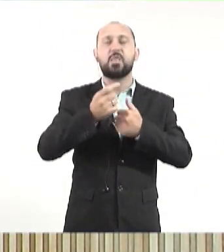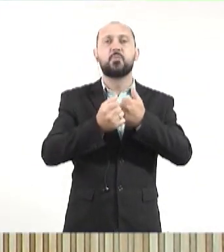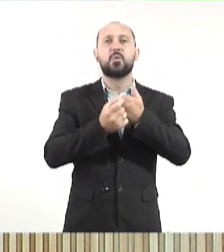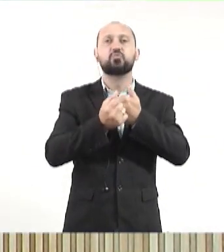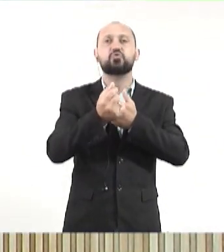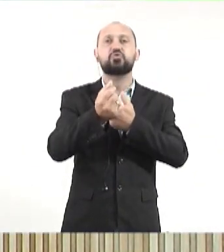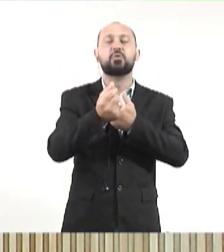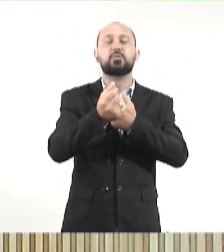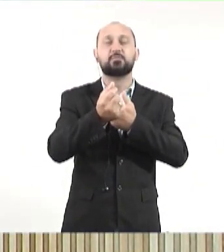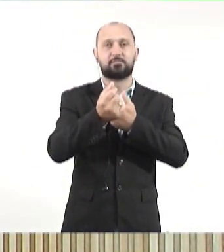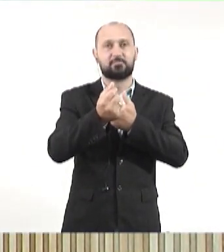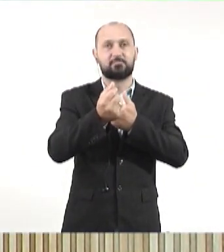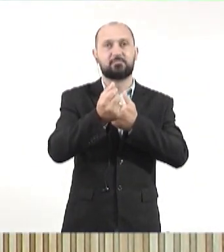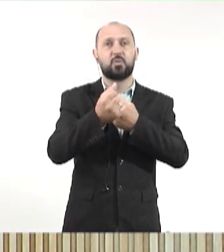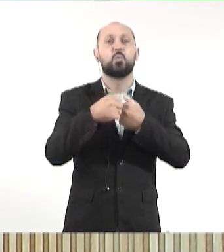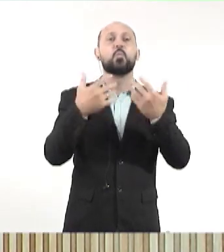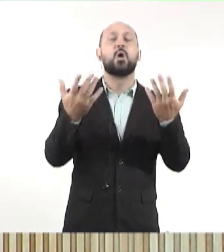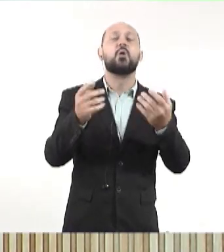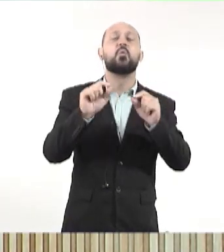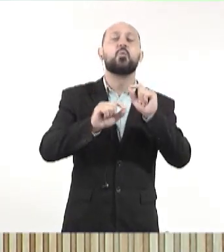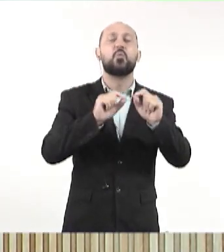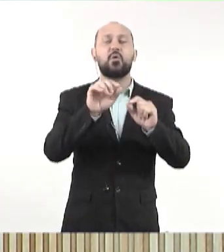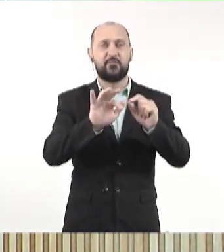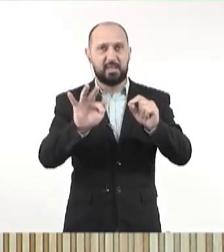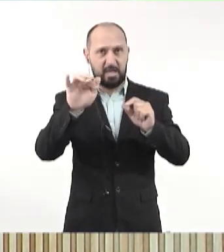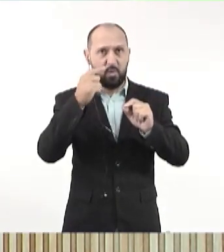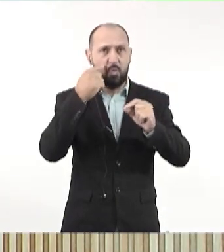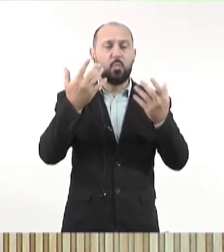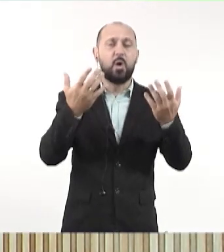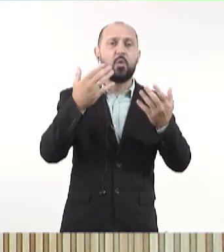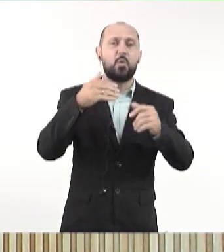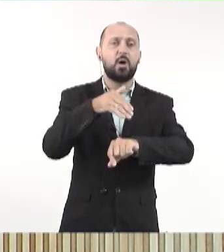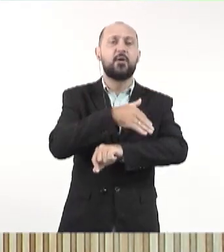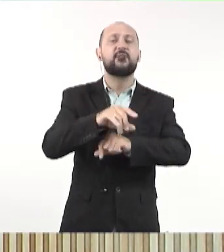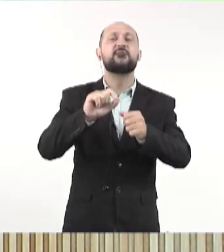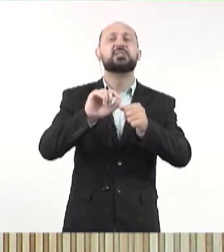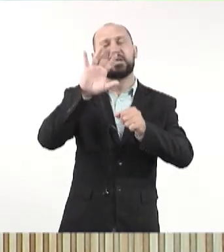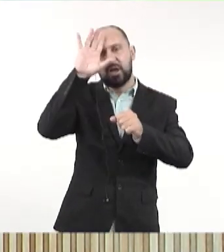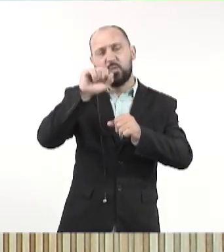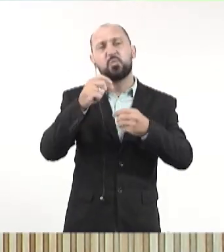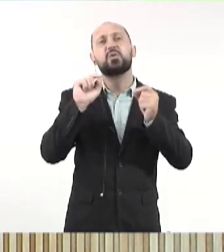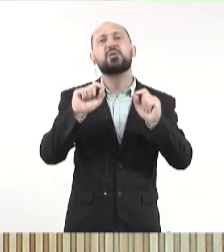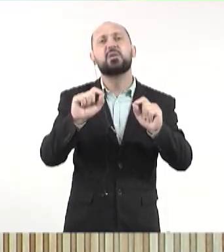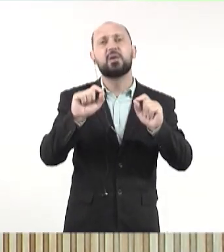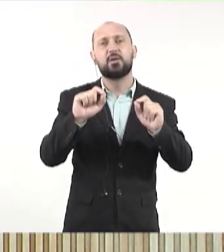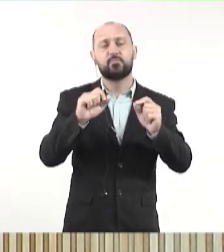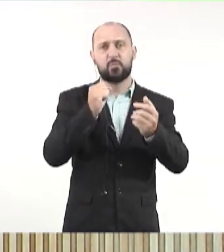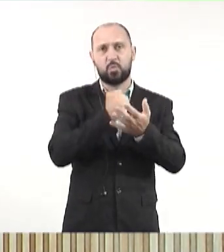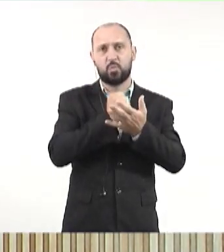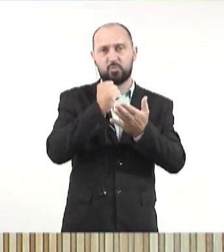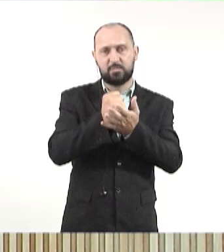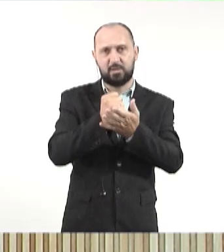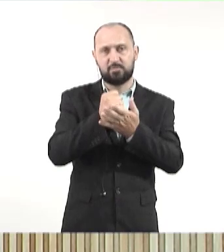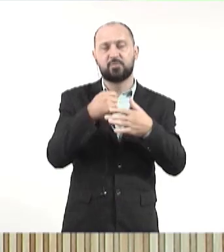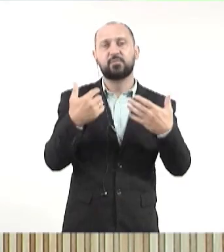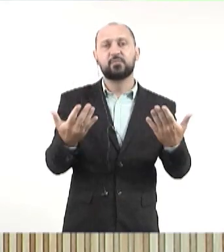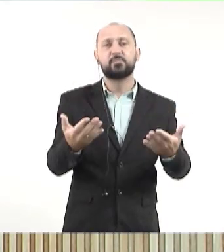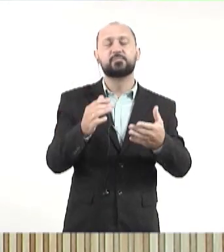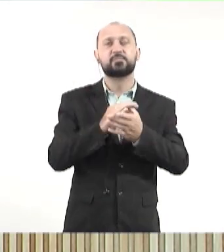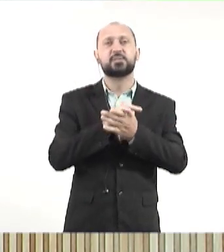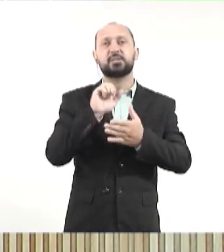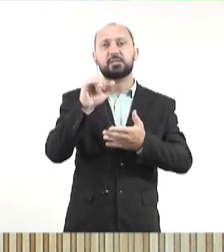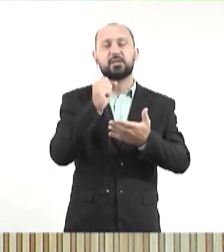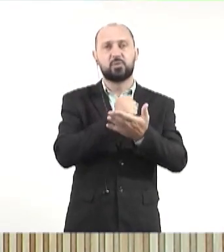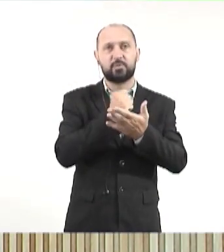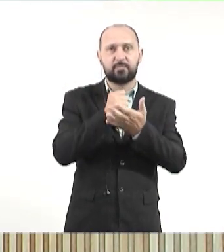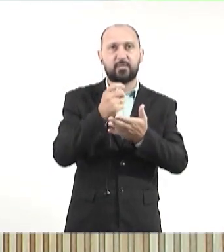da União em decidir sobre qual vai ser o caminho para a BR-163, para o contrato da BR-163. Se